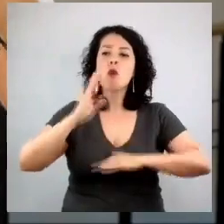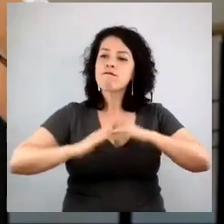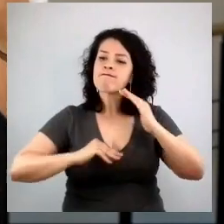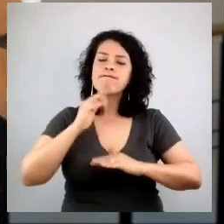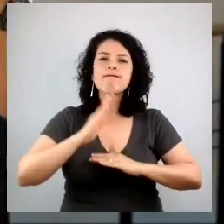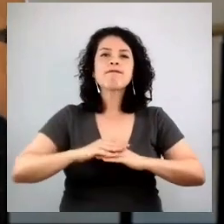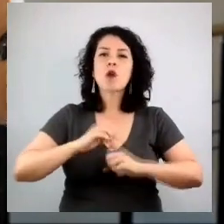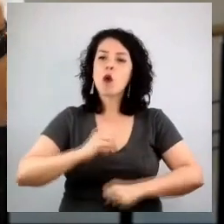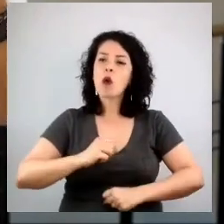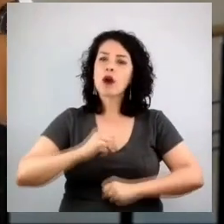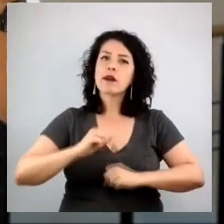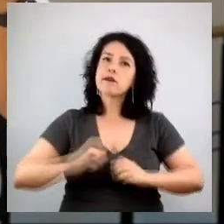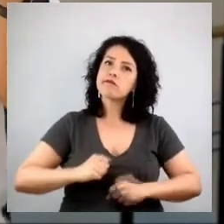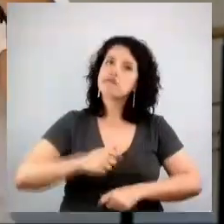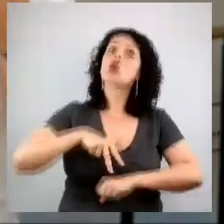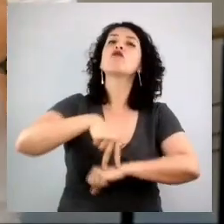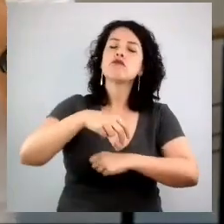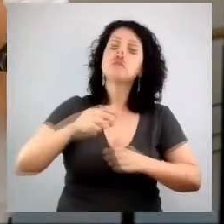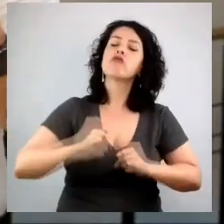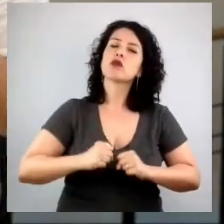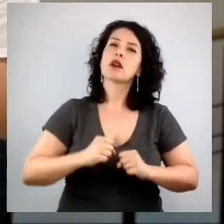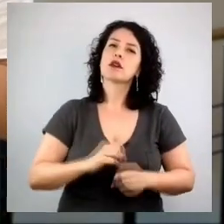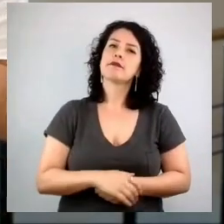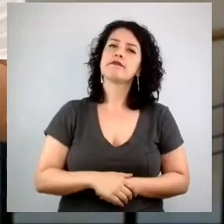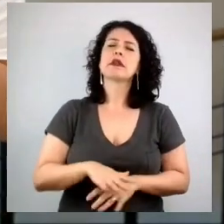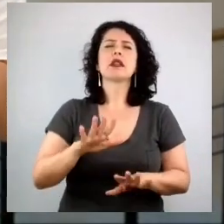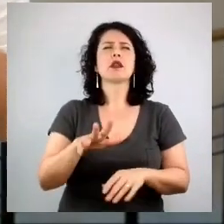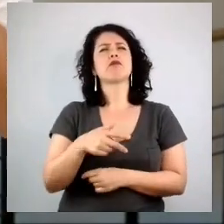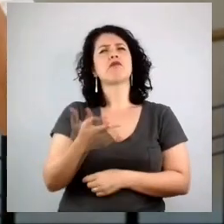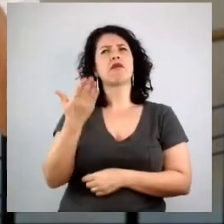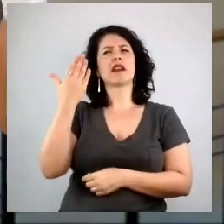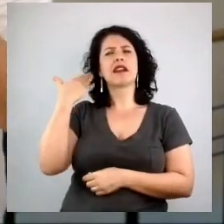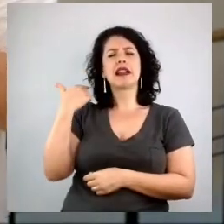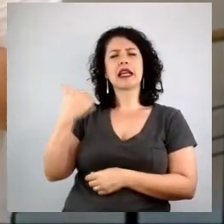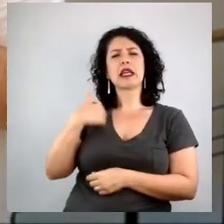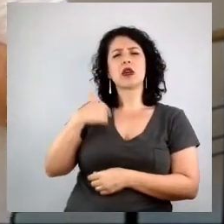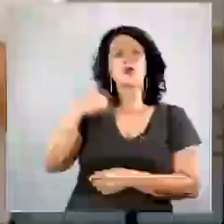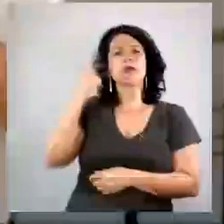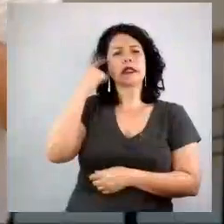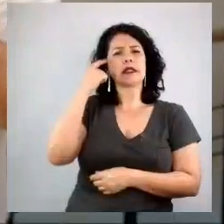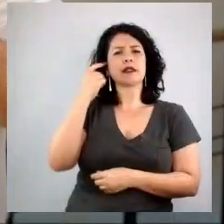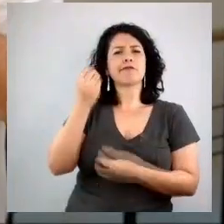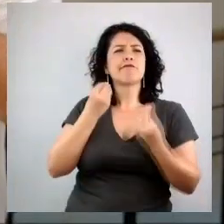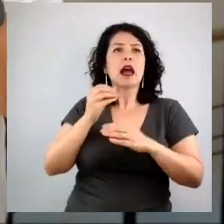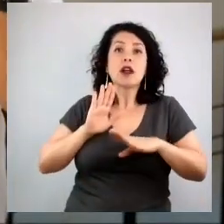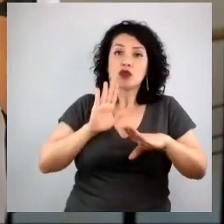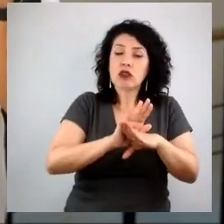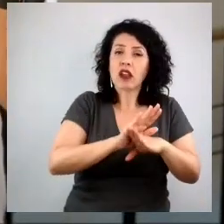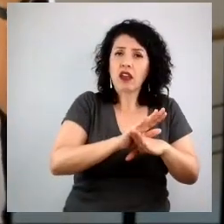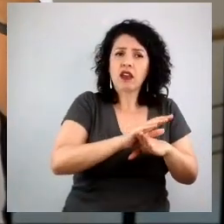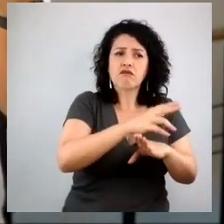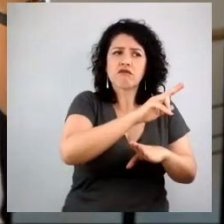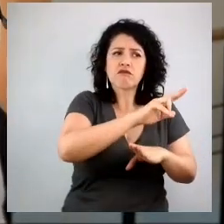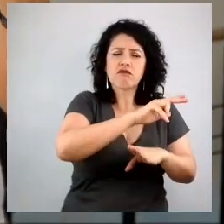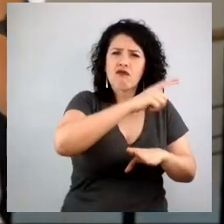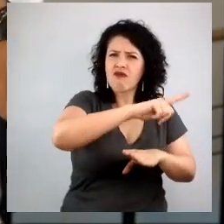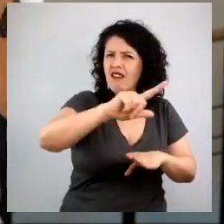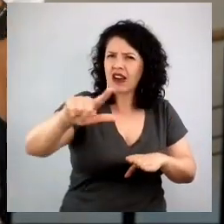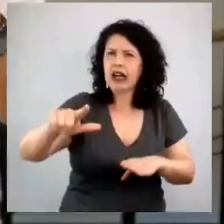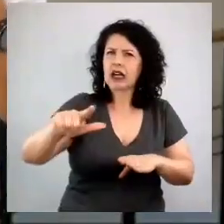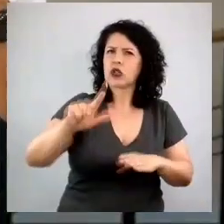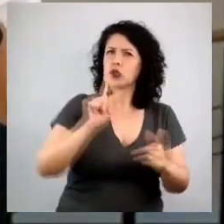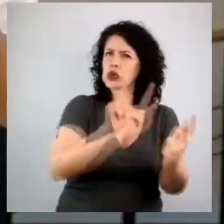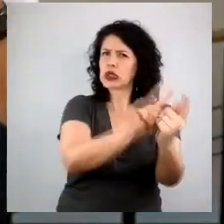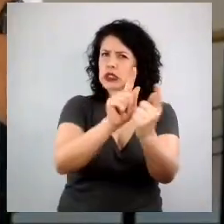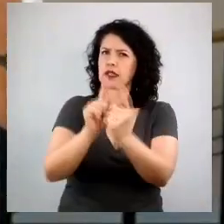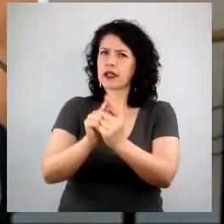hora. Eu fiz isso muito na época da Coca lá atrás, e a gente ajuda muitos nossos clientes a chegar nesse lugar. É que assim, cara, quando você pensa em Corona no mundo,